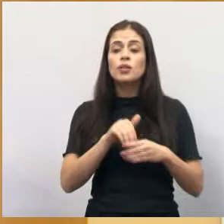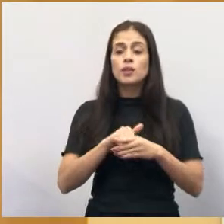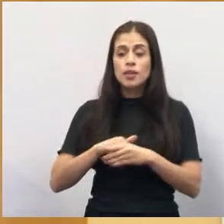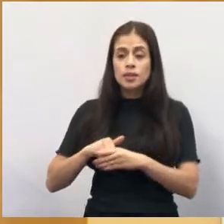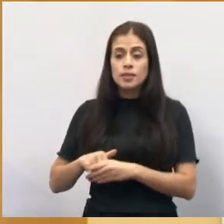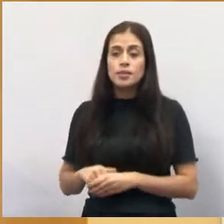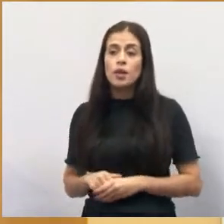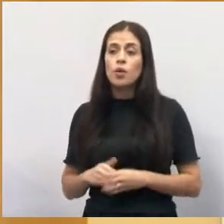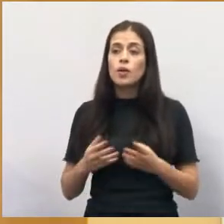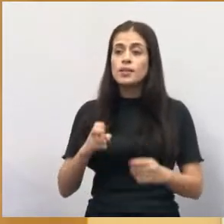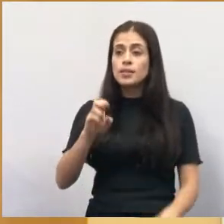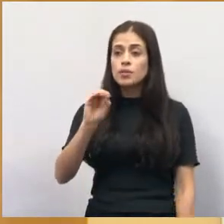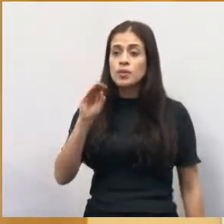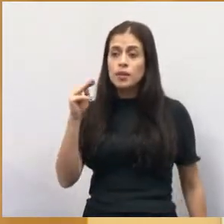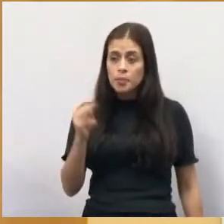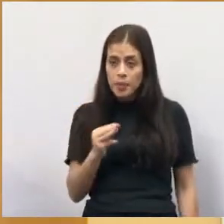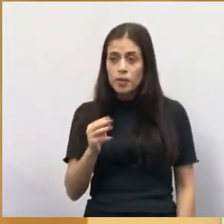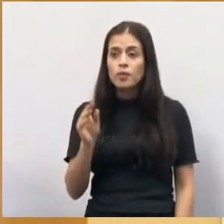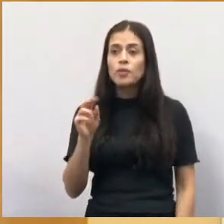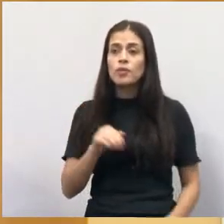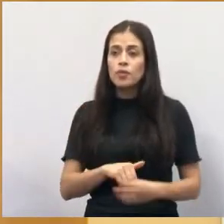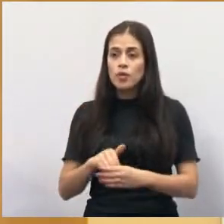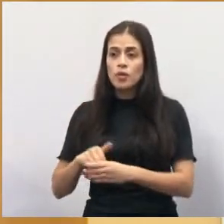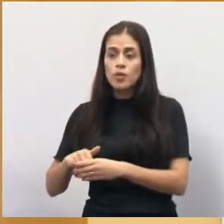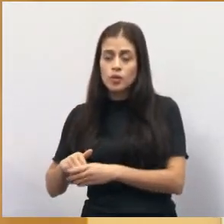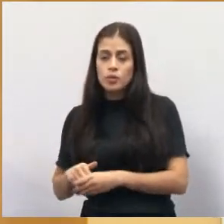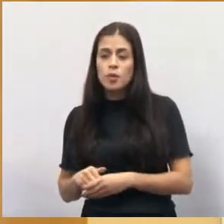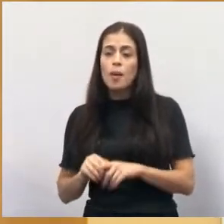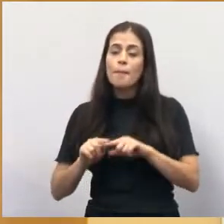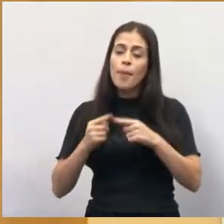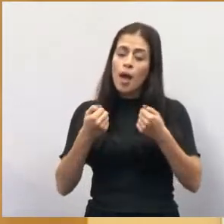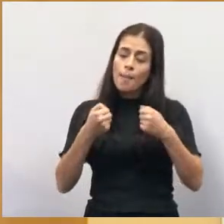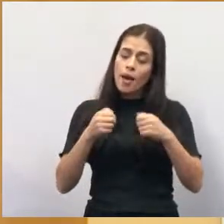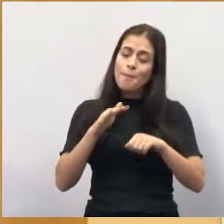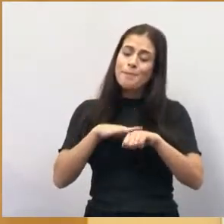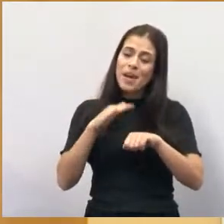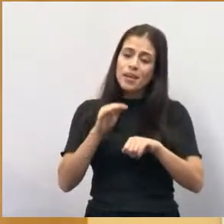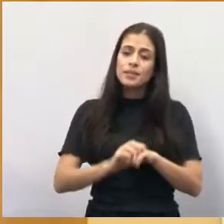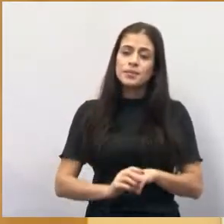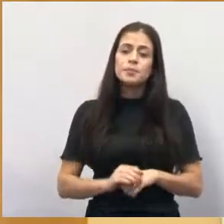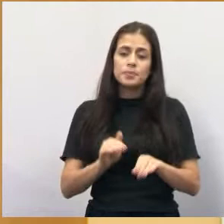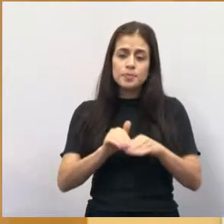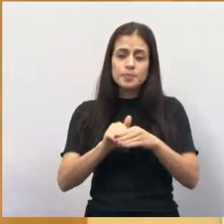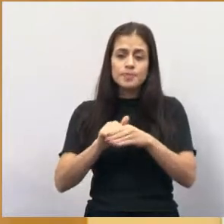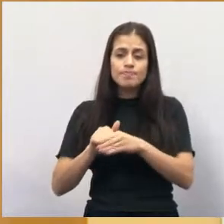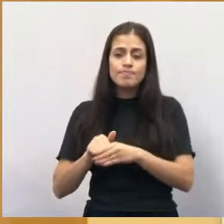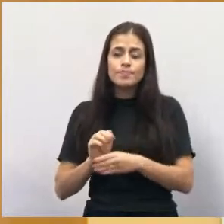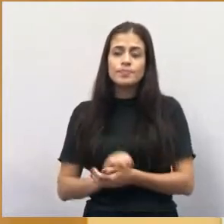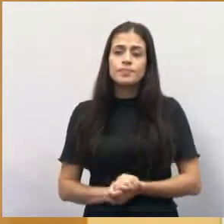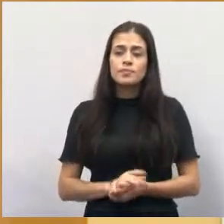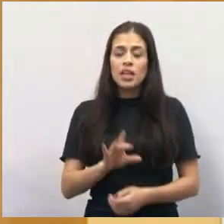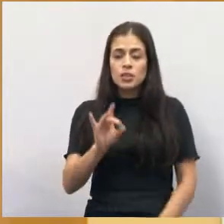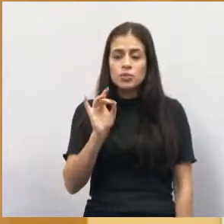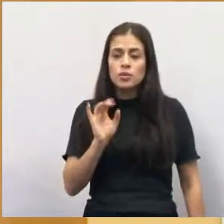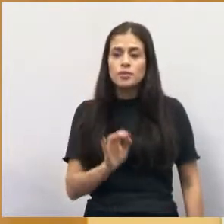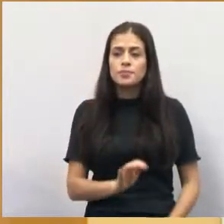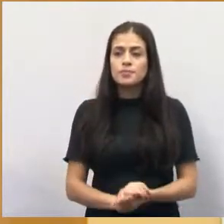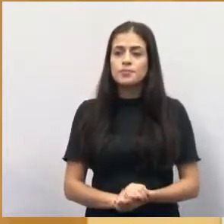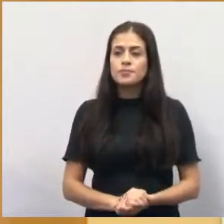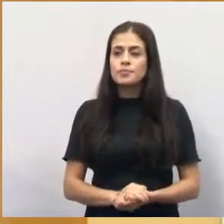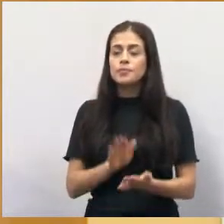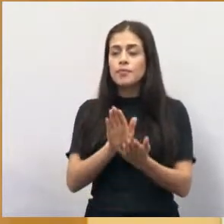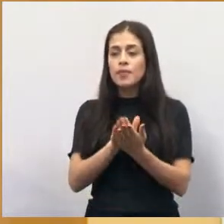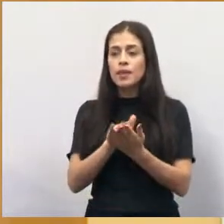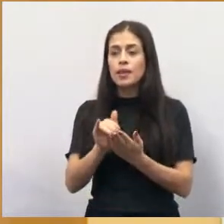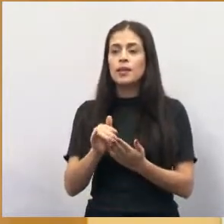50 mil votos, mas não foram esses votos suficientes para que ele tivesse sido eleito deputado federal. Em Jacareí,